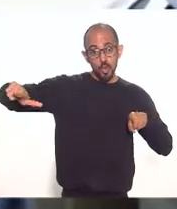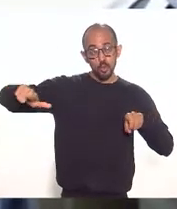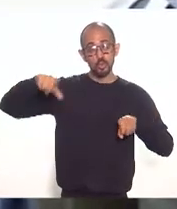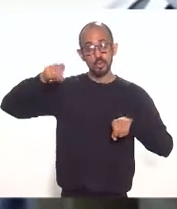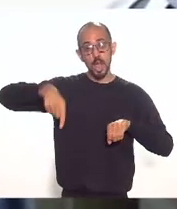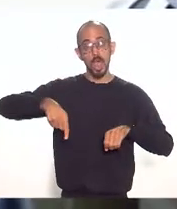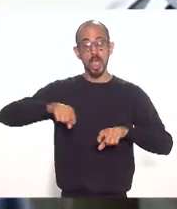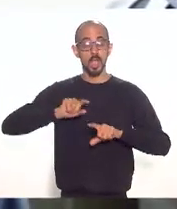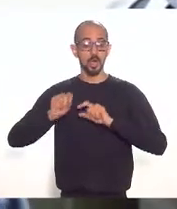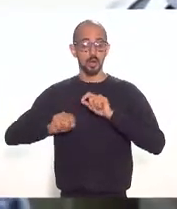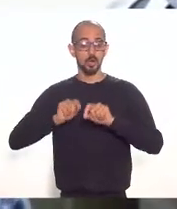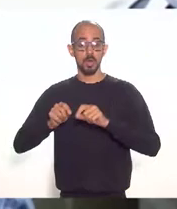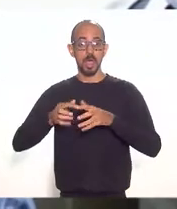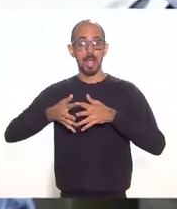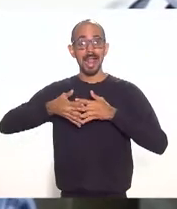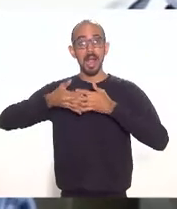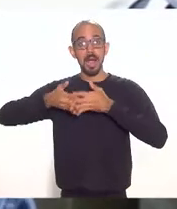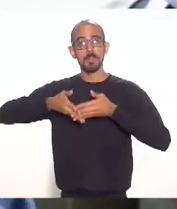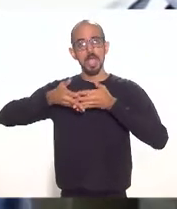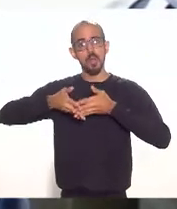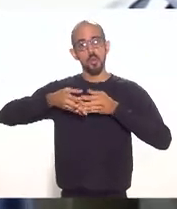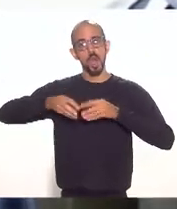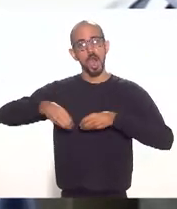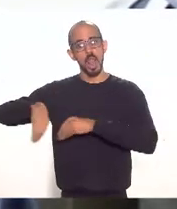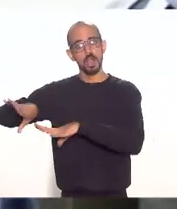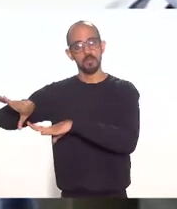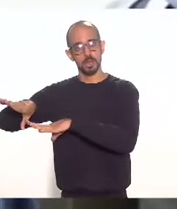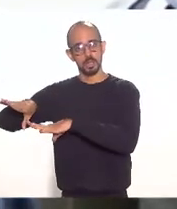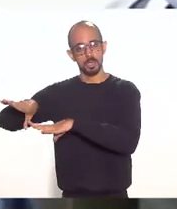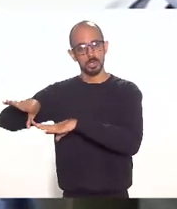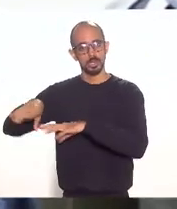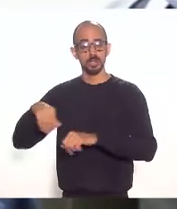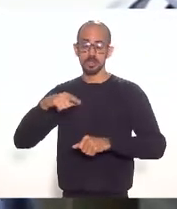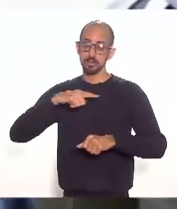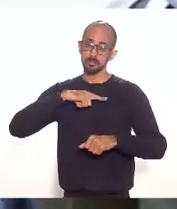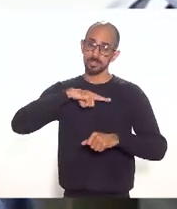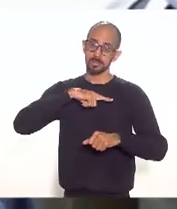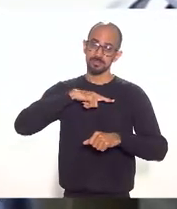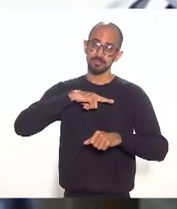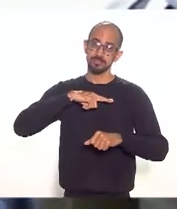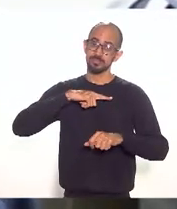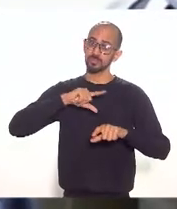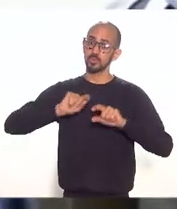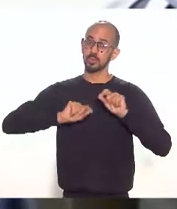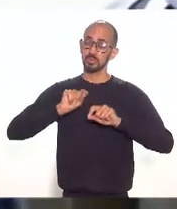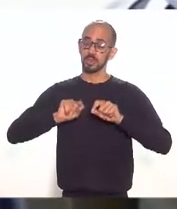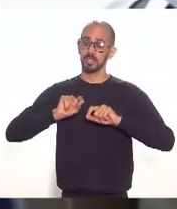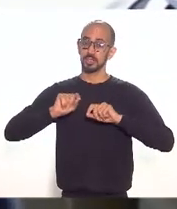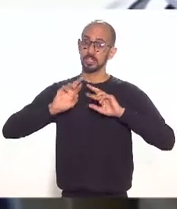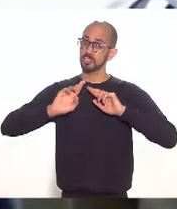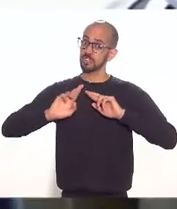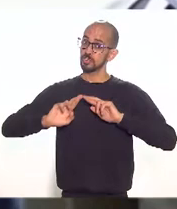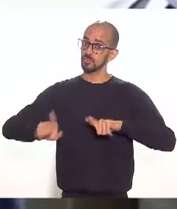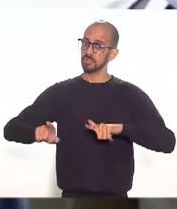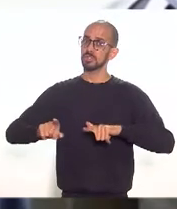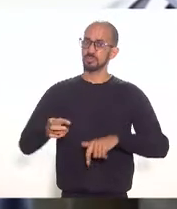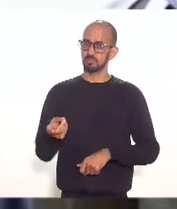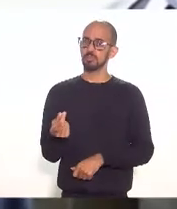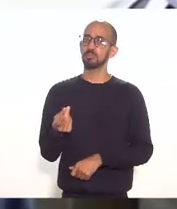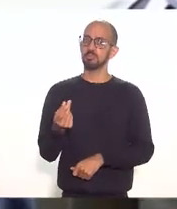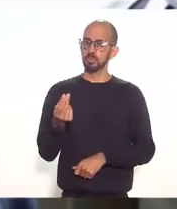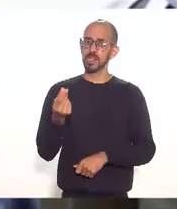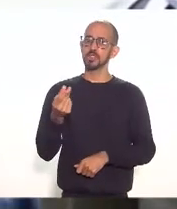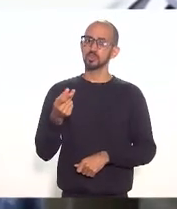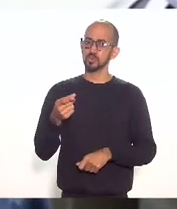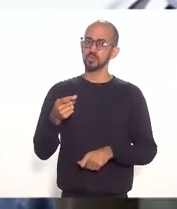por caminhão-tanque, o que pode haver diferença de preços nos